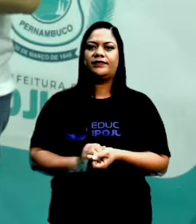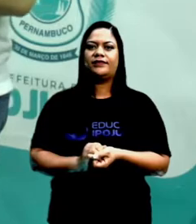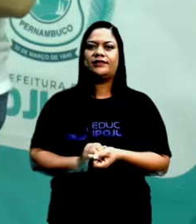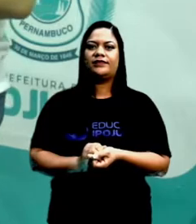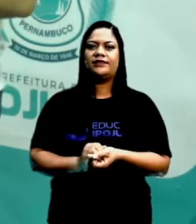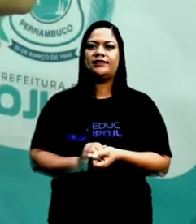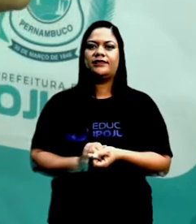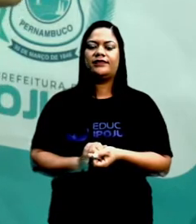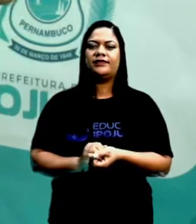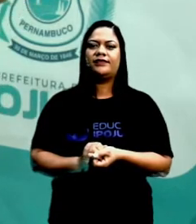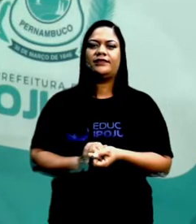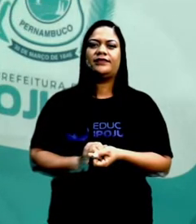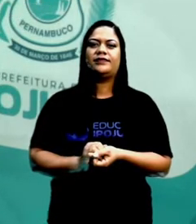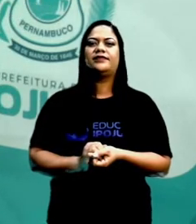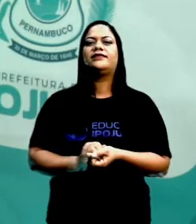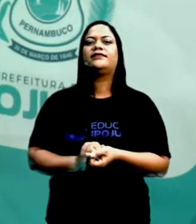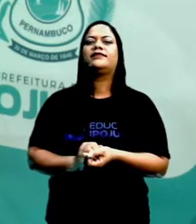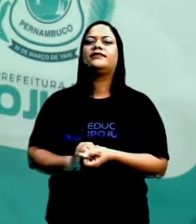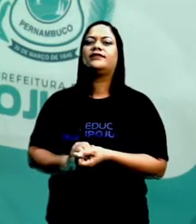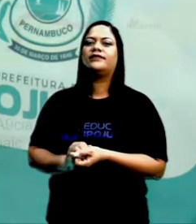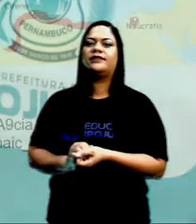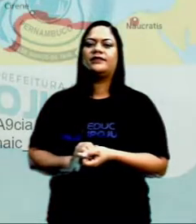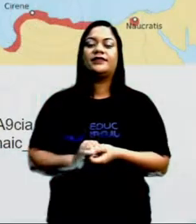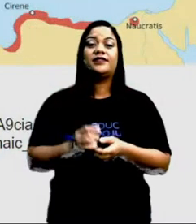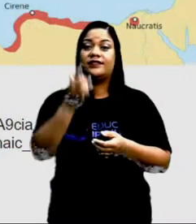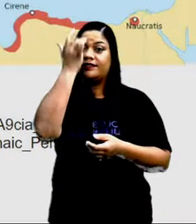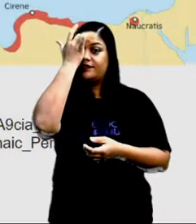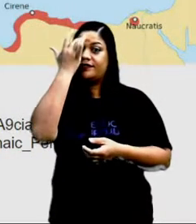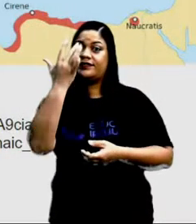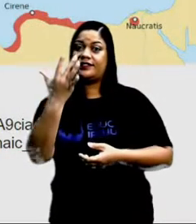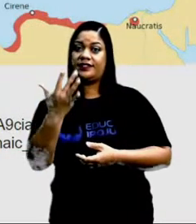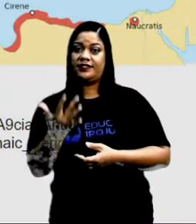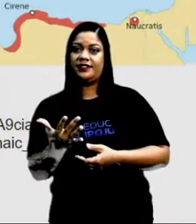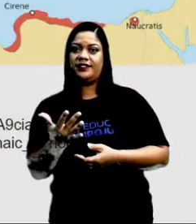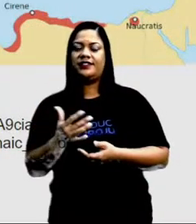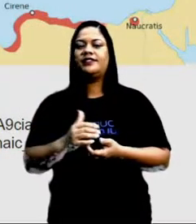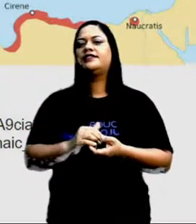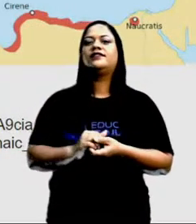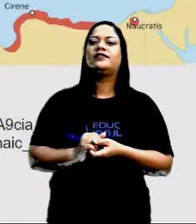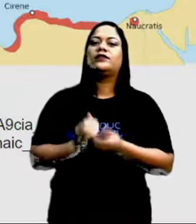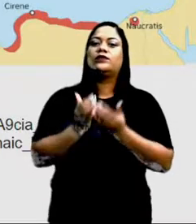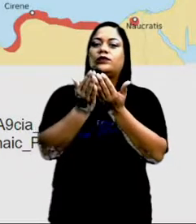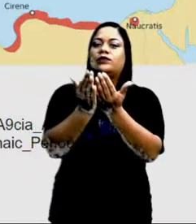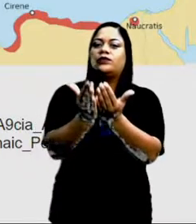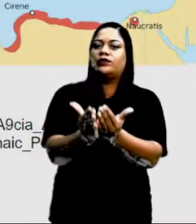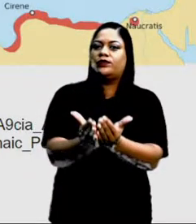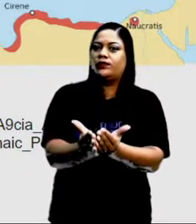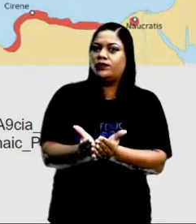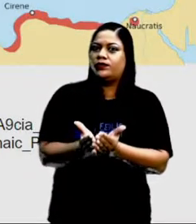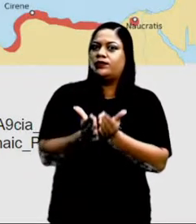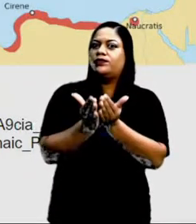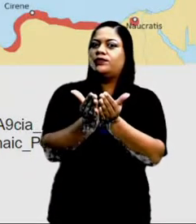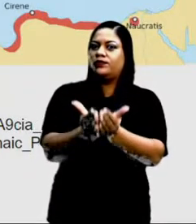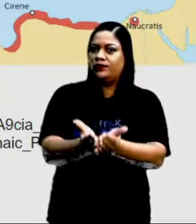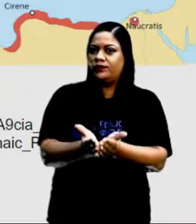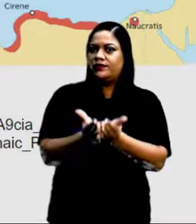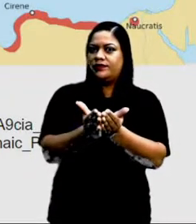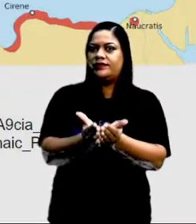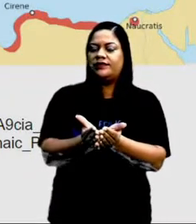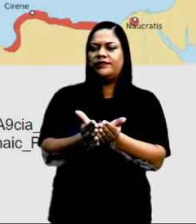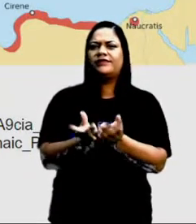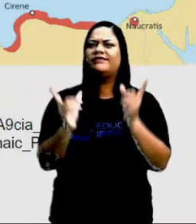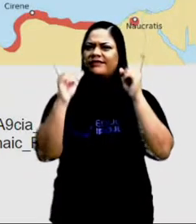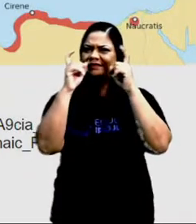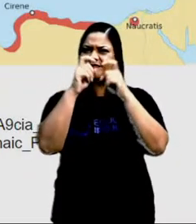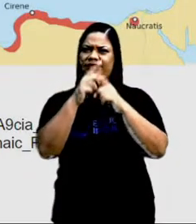entrecortada, tá certo? E isso facilitava a navegação, tá bom? Então, se tinha uma certa